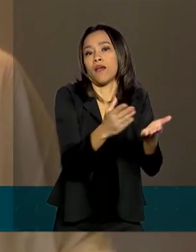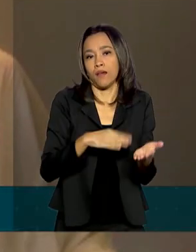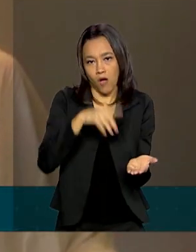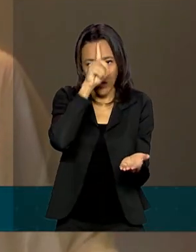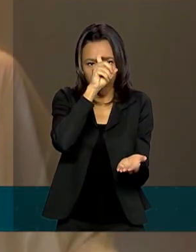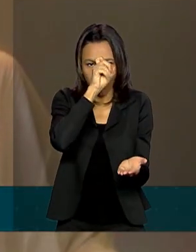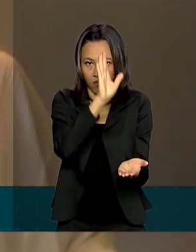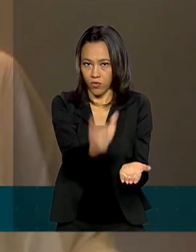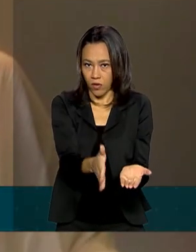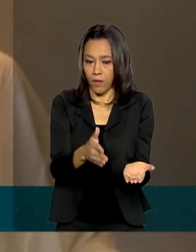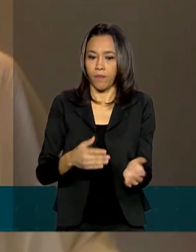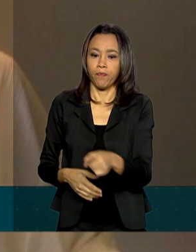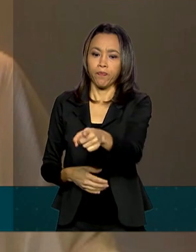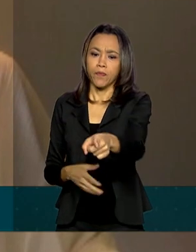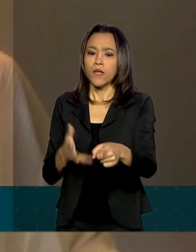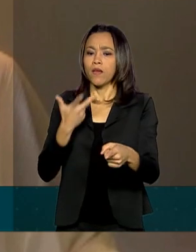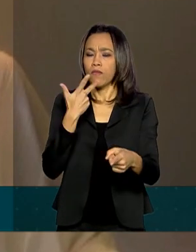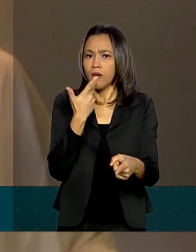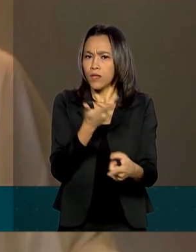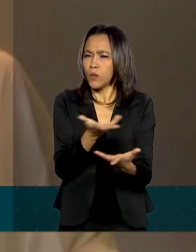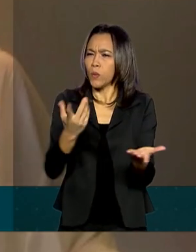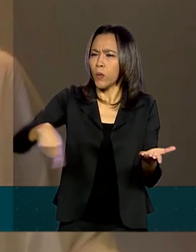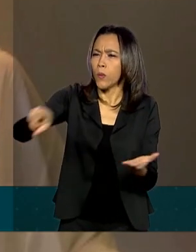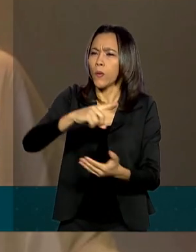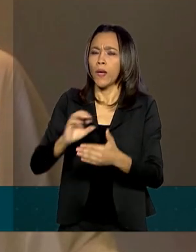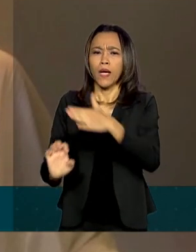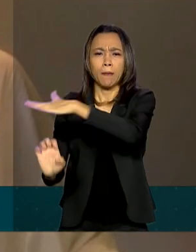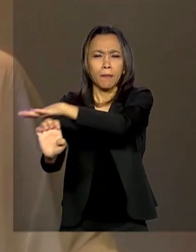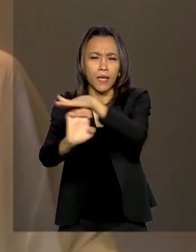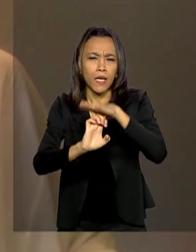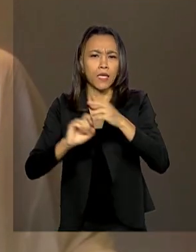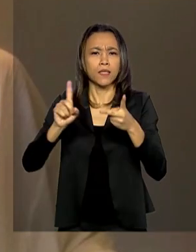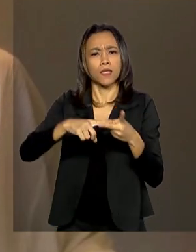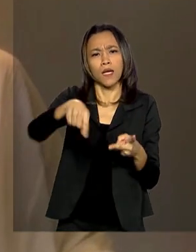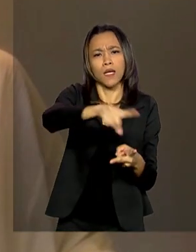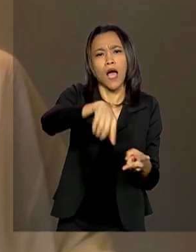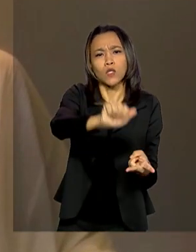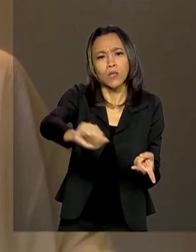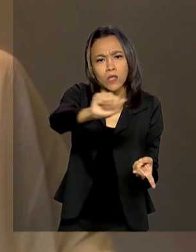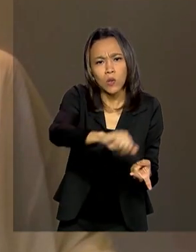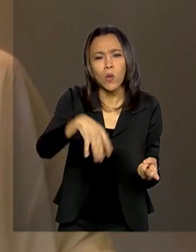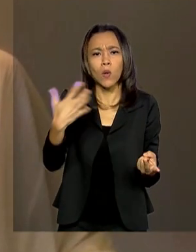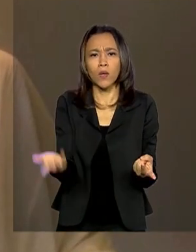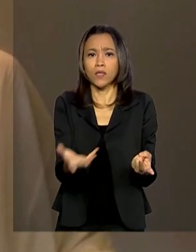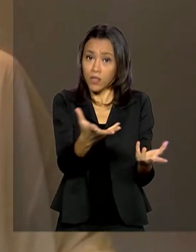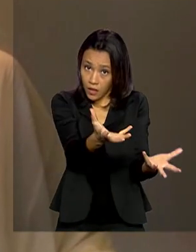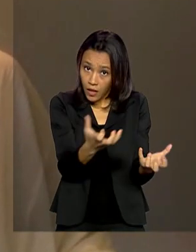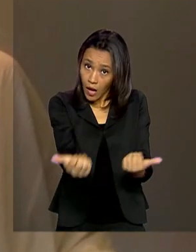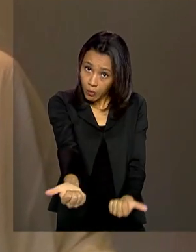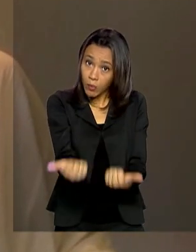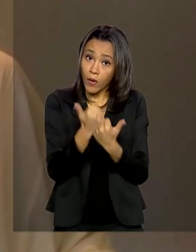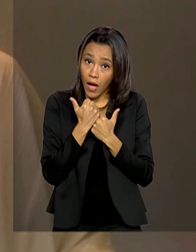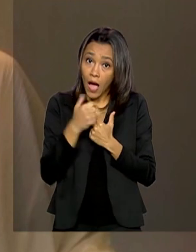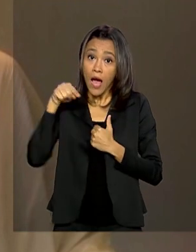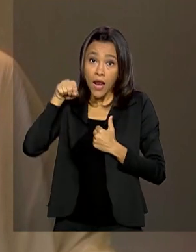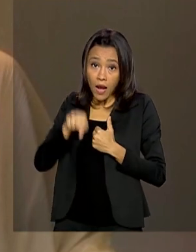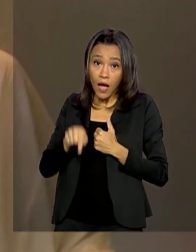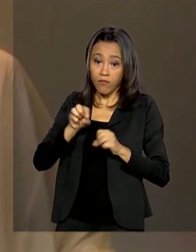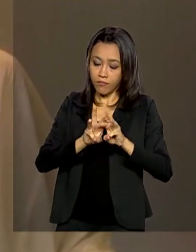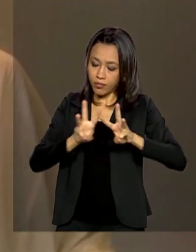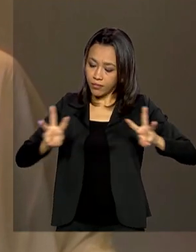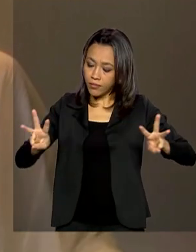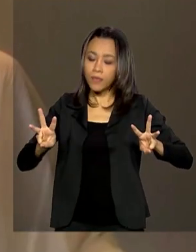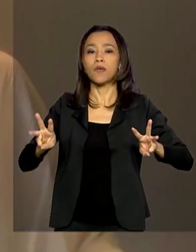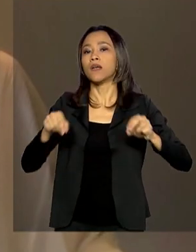ou empresários, associações que quiserem contribuir, no site da UNB tem um material especificado,